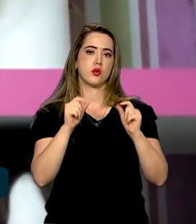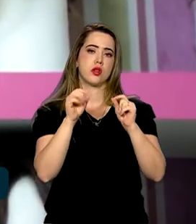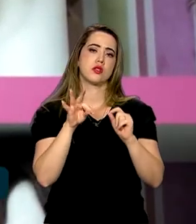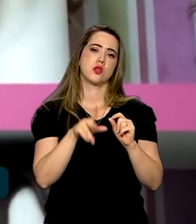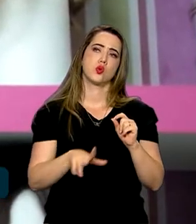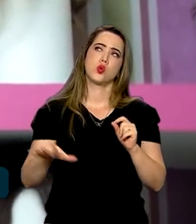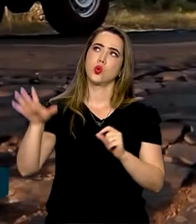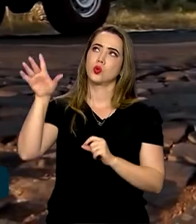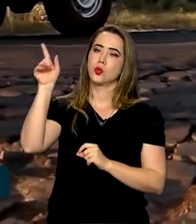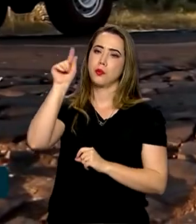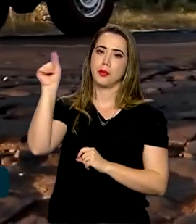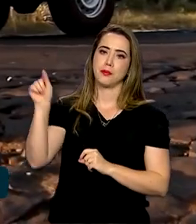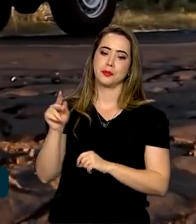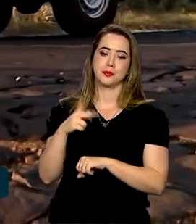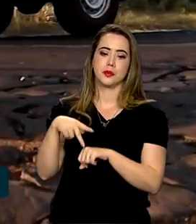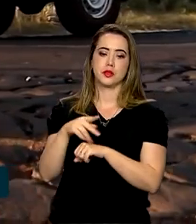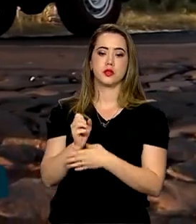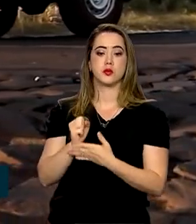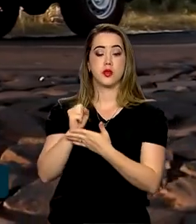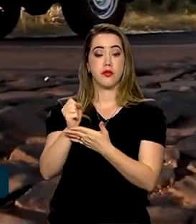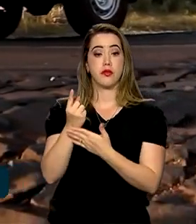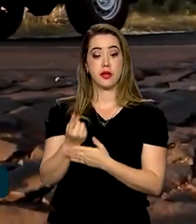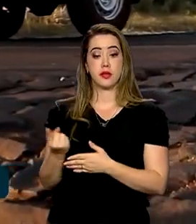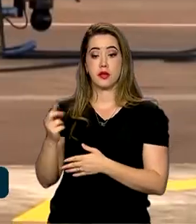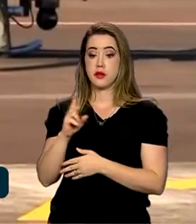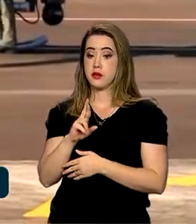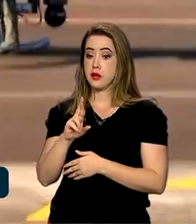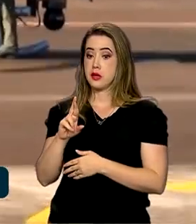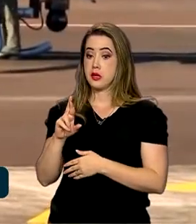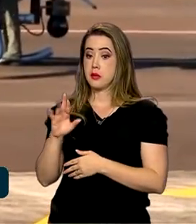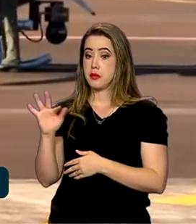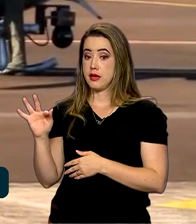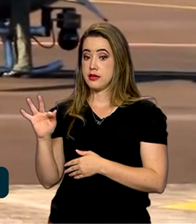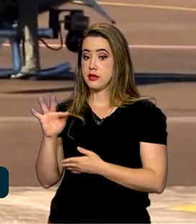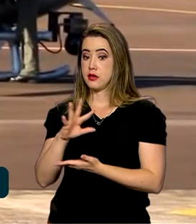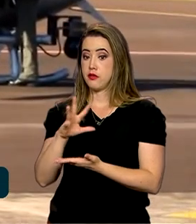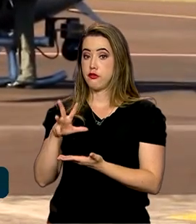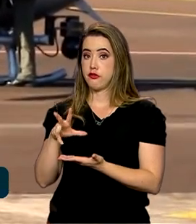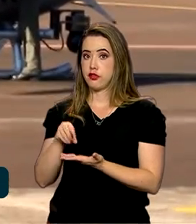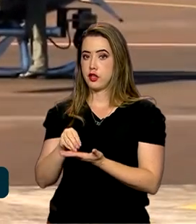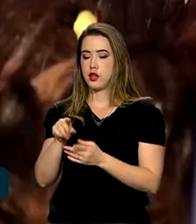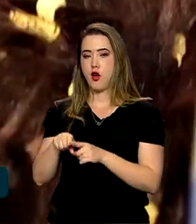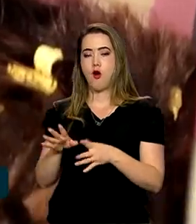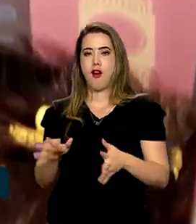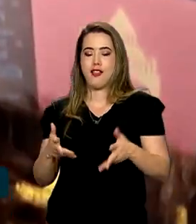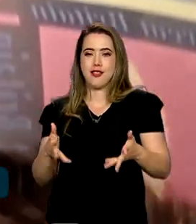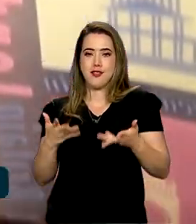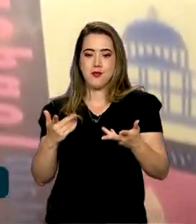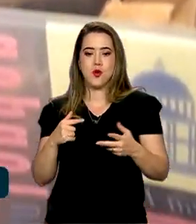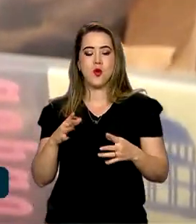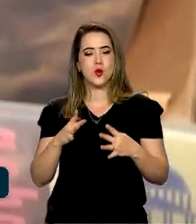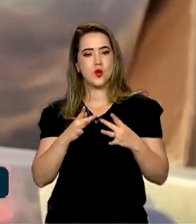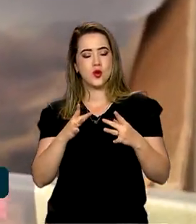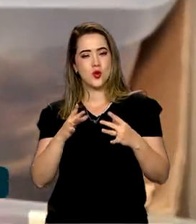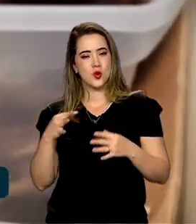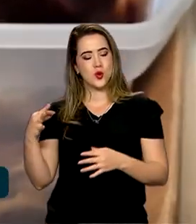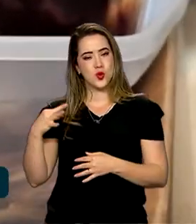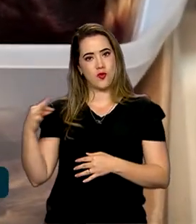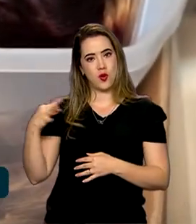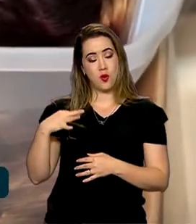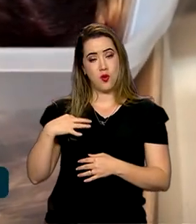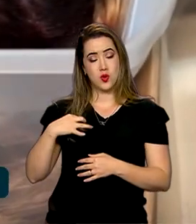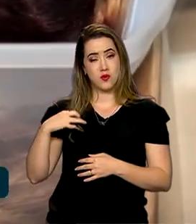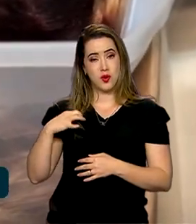todo o país. E uma doação realizada pela Receita Federal conseguiu animar os voluntários da instituição.